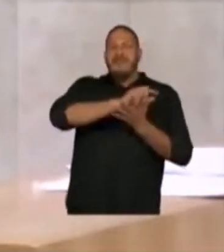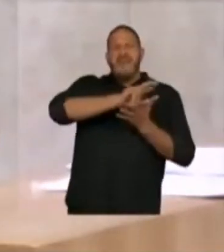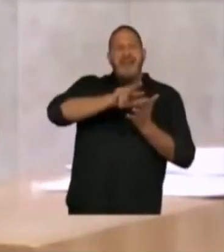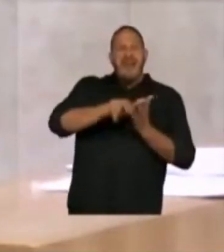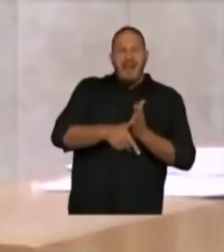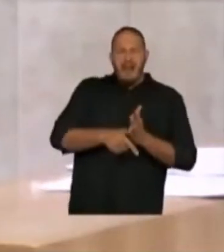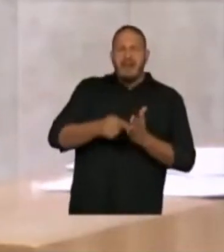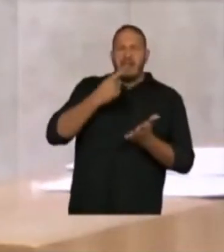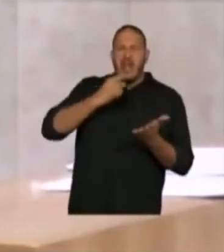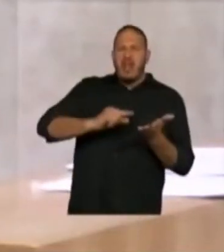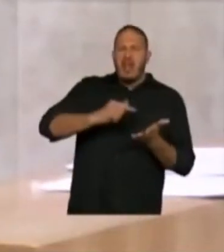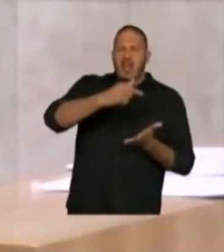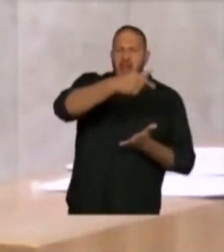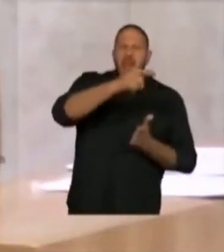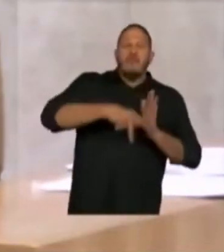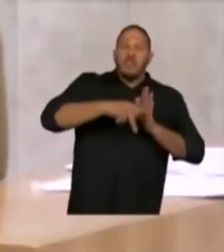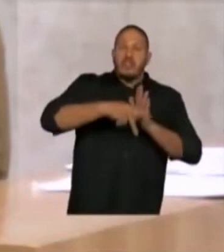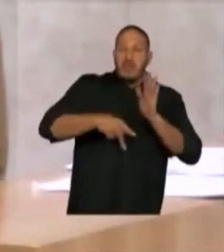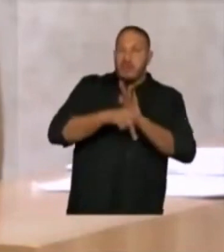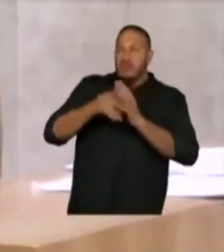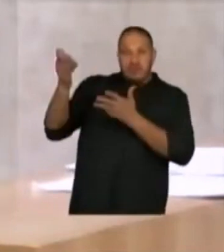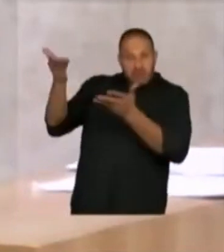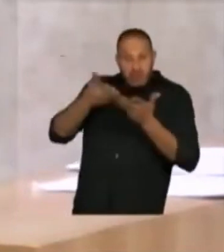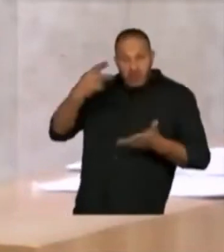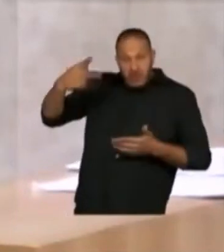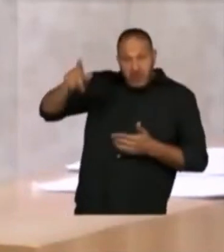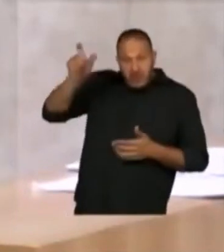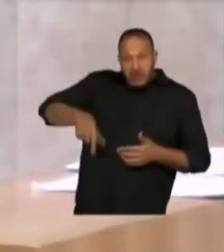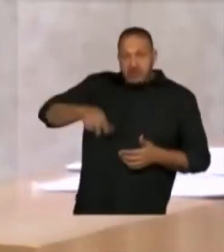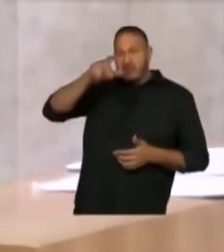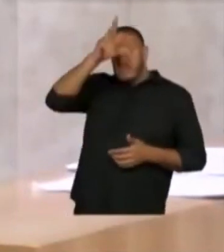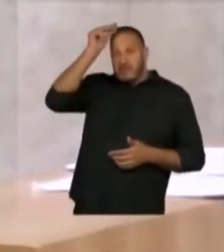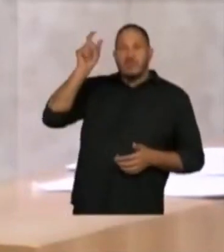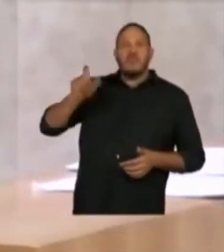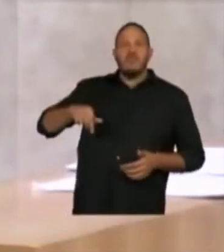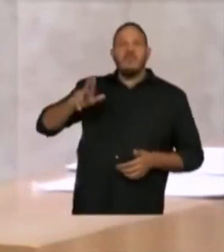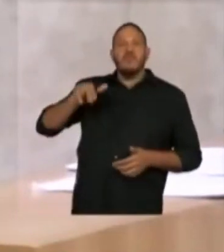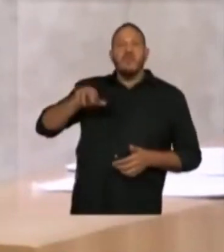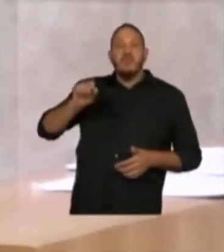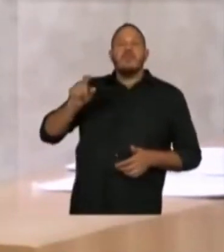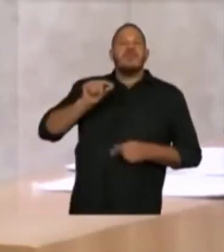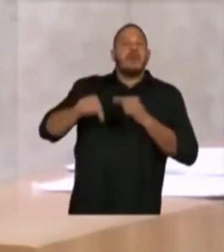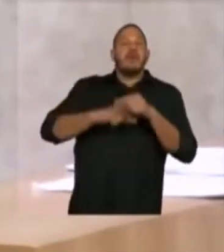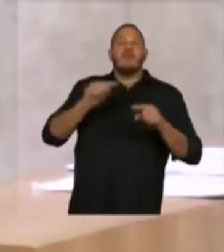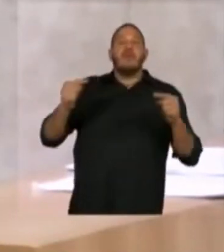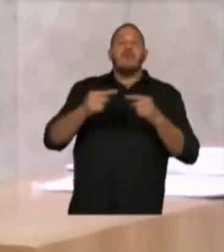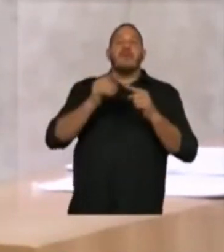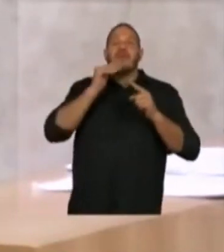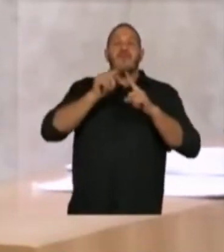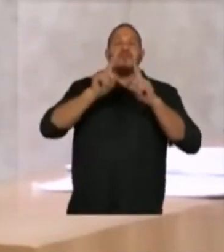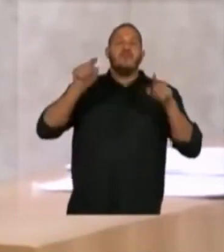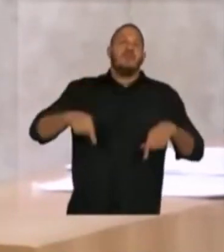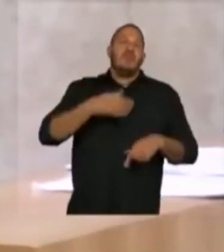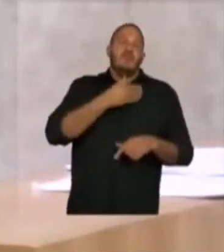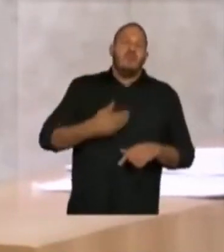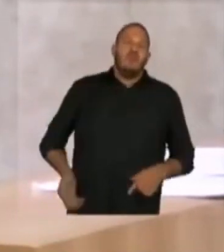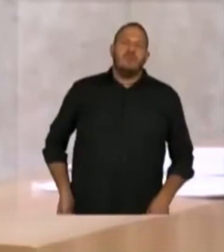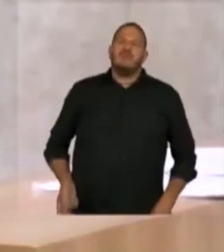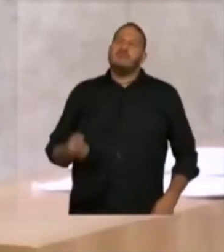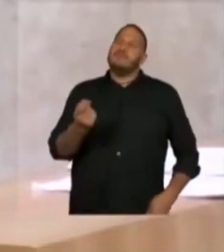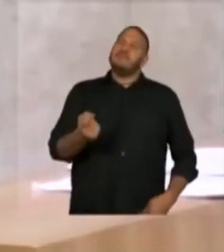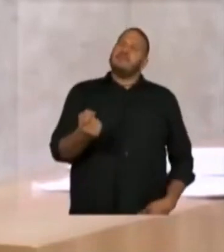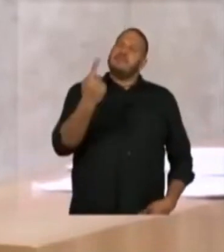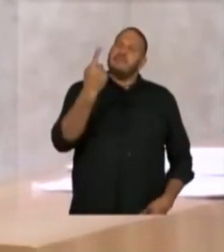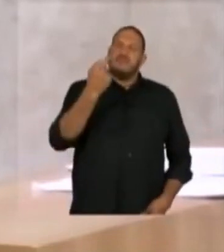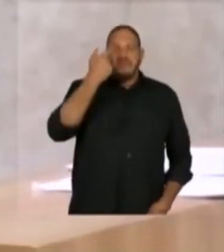senhor prefeito Ricardo Nunes, relativos a funcionalismo público de São Paulo. E eu fico abismada que todos